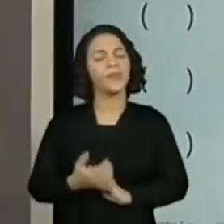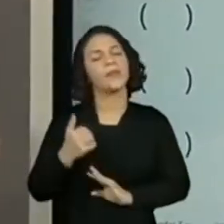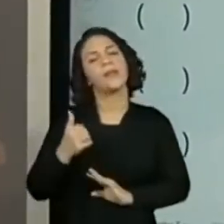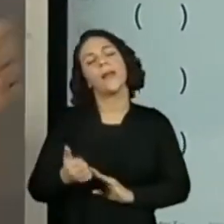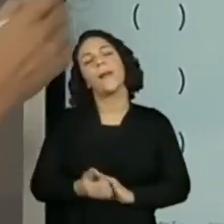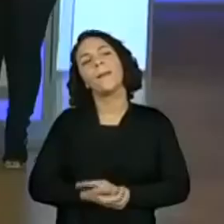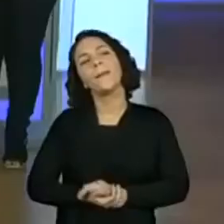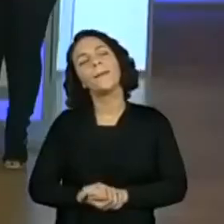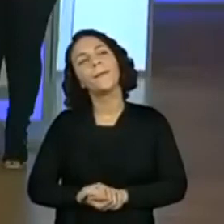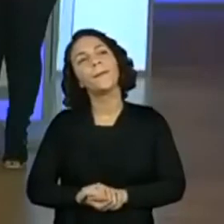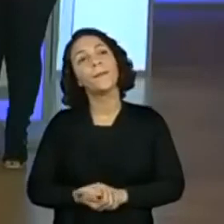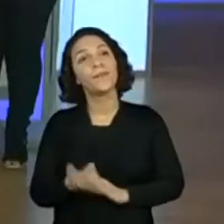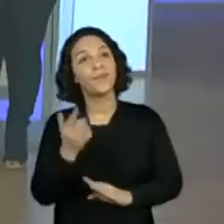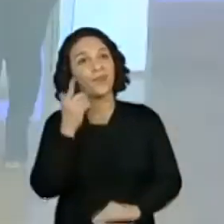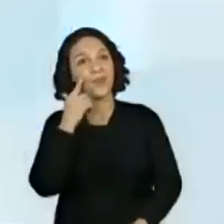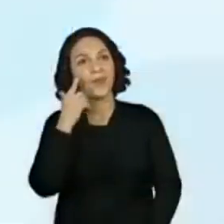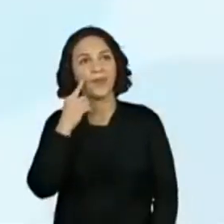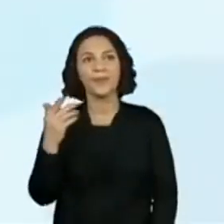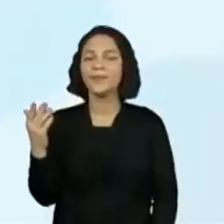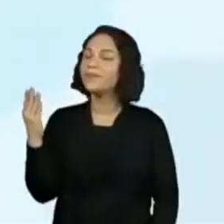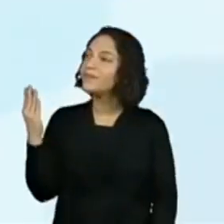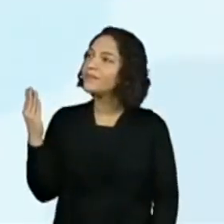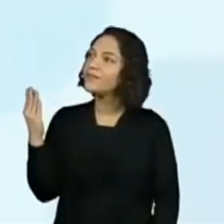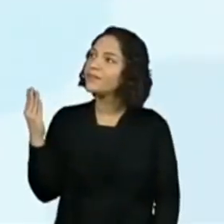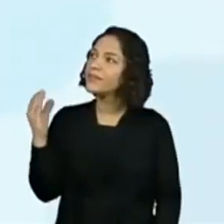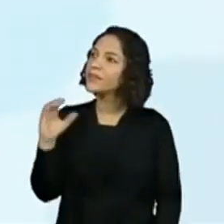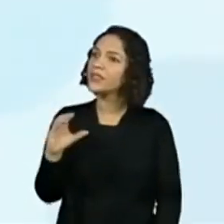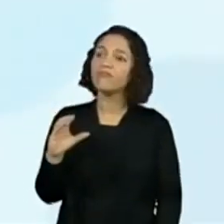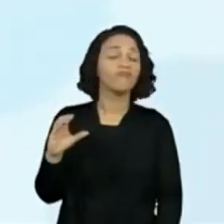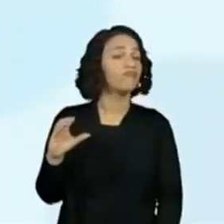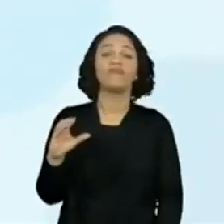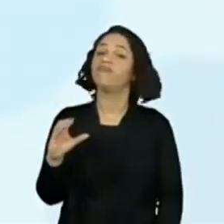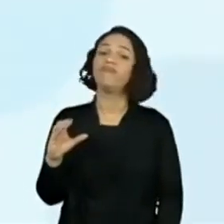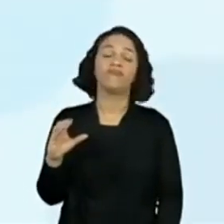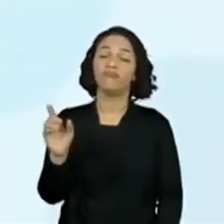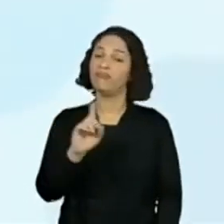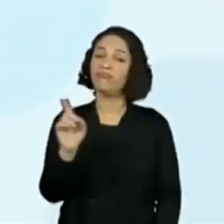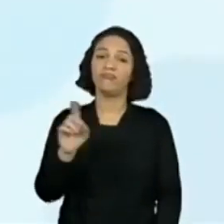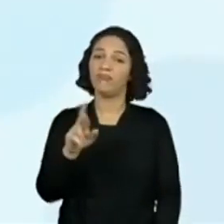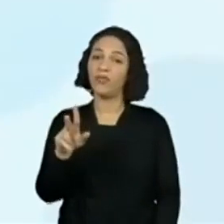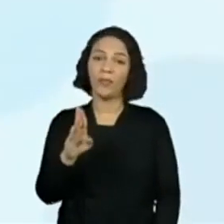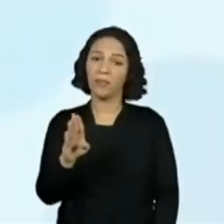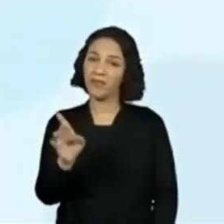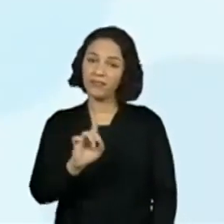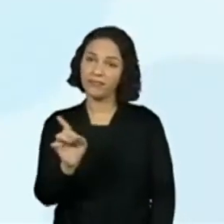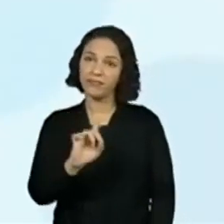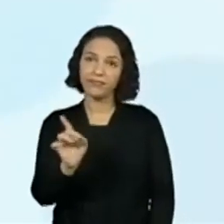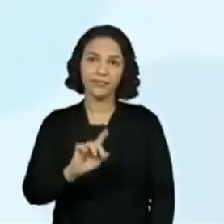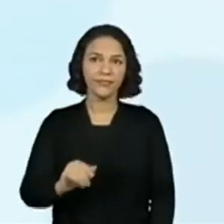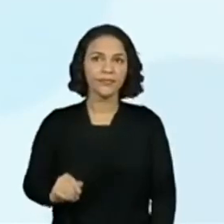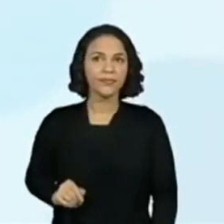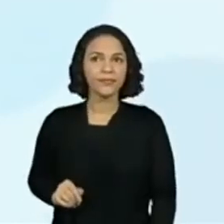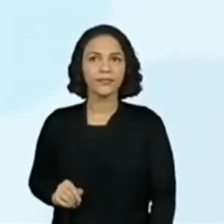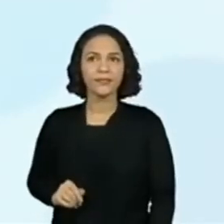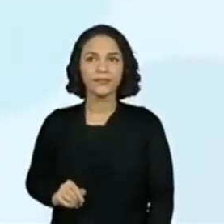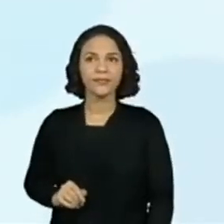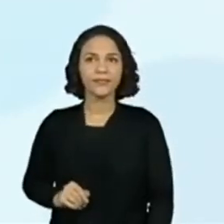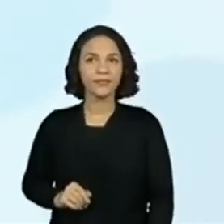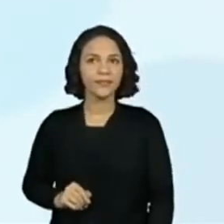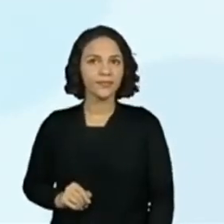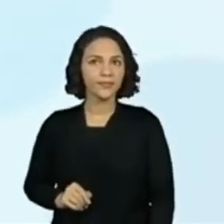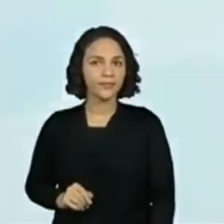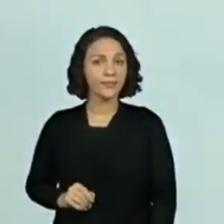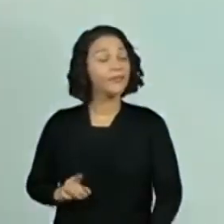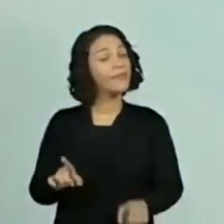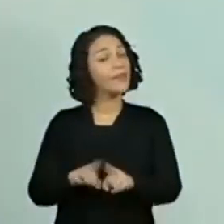professora. Essa aqui, a gente não começa... Não. A primeira começa, não começa com B.